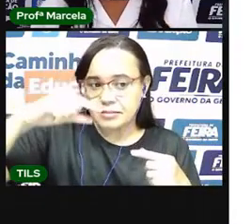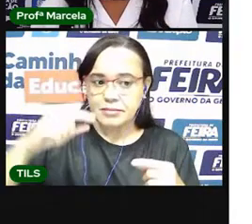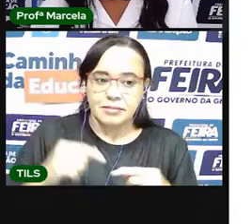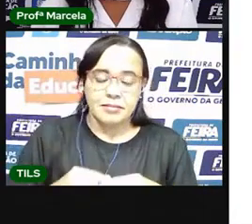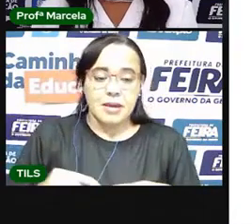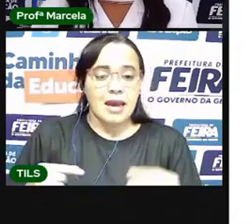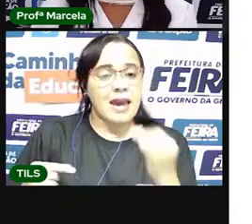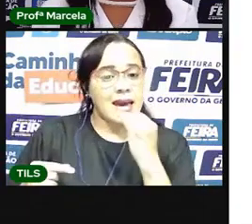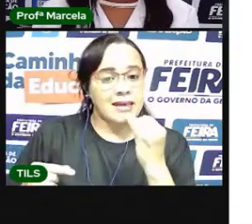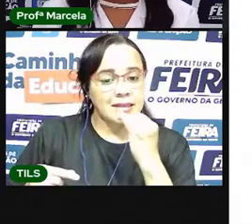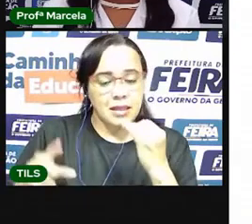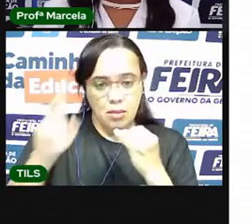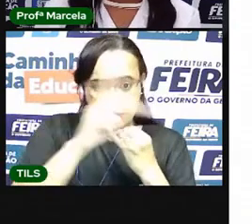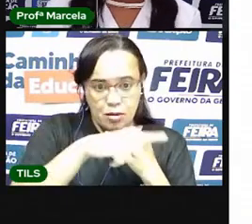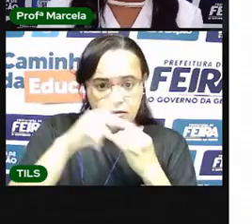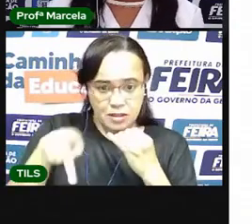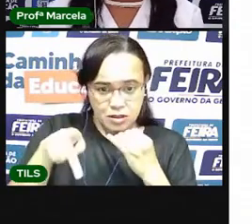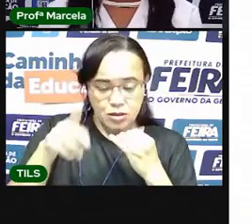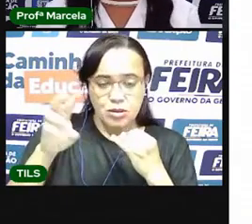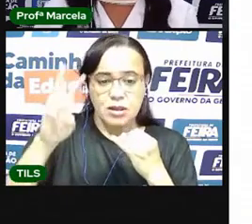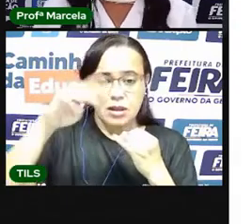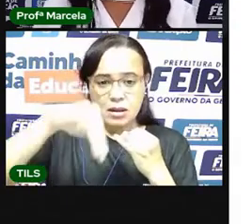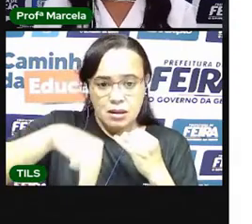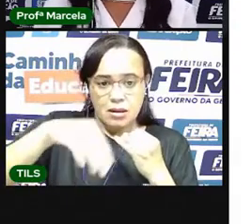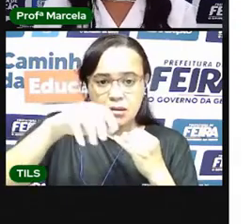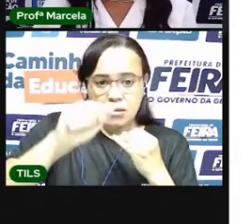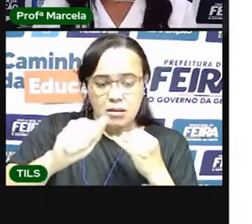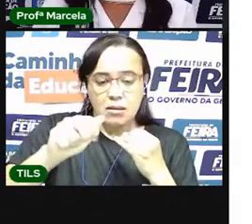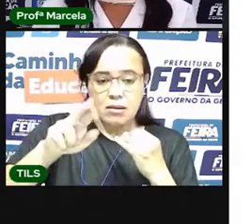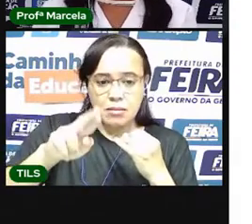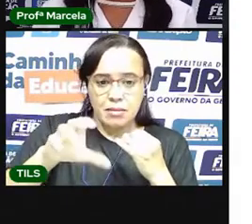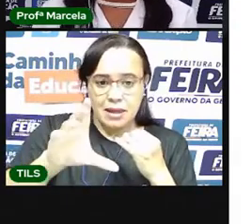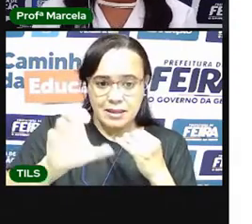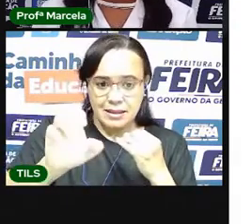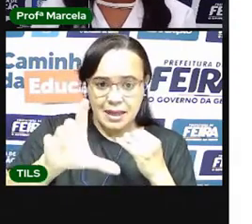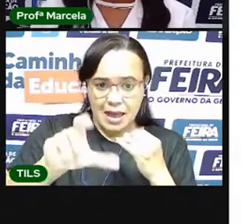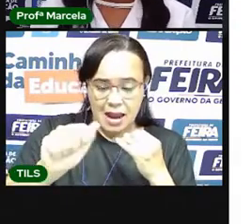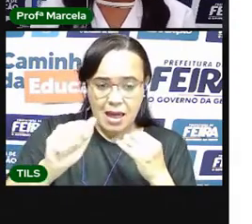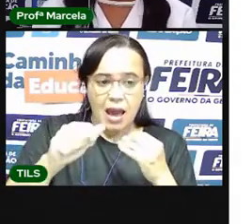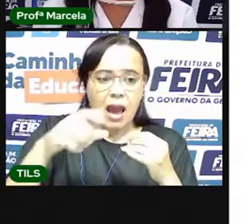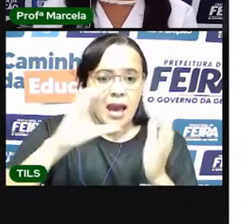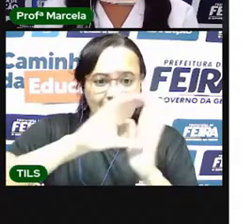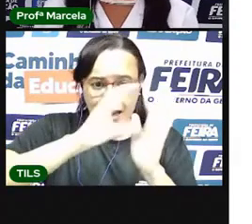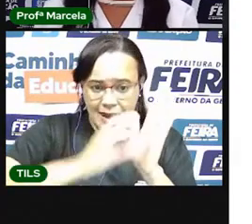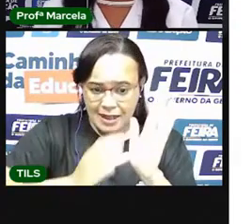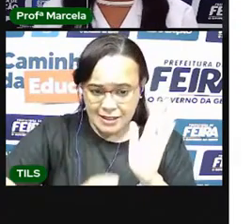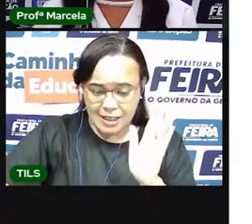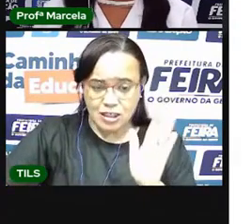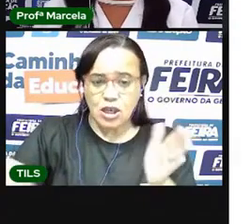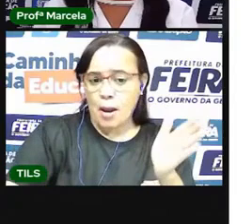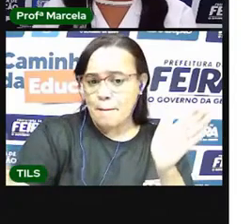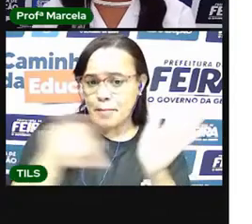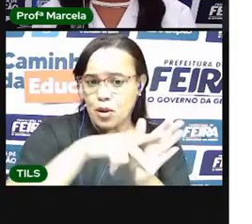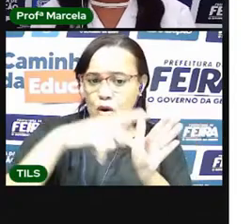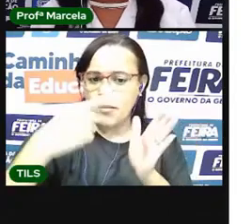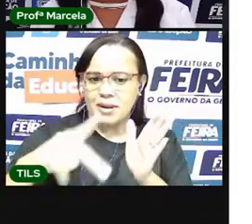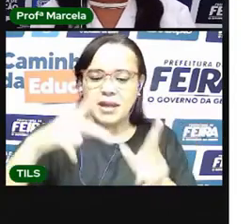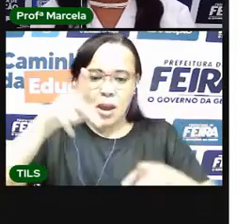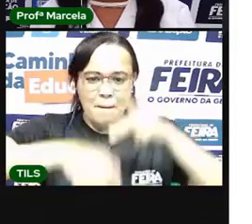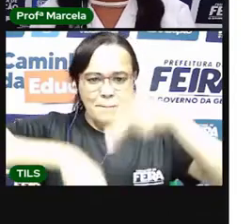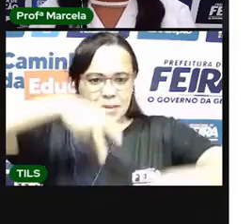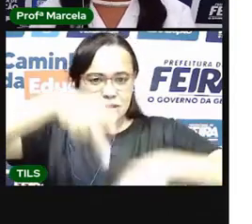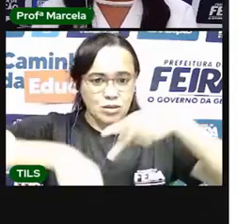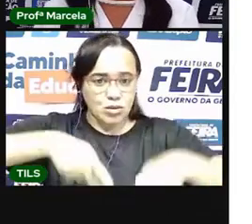exemplo, a Marcela e as pessoas da minha família herdamos características do povo africano, dos negros